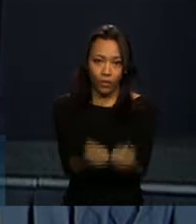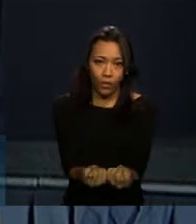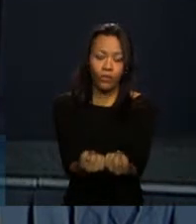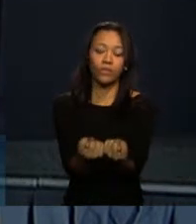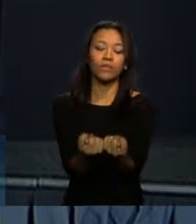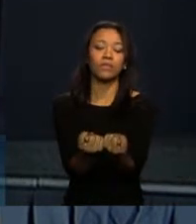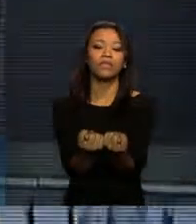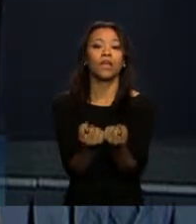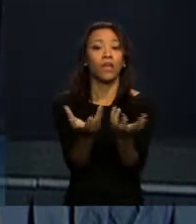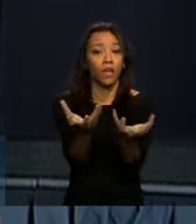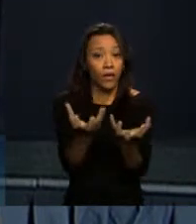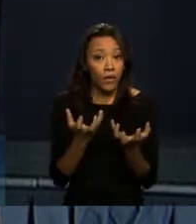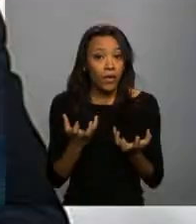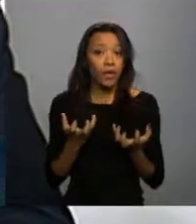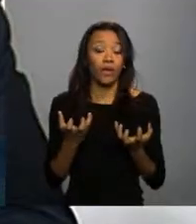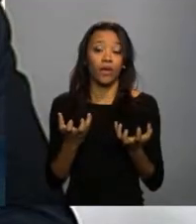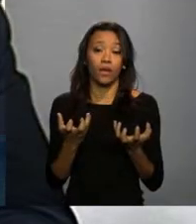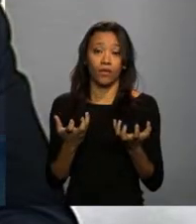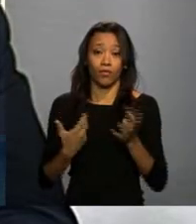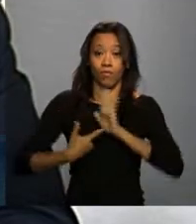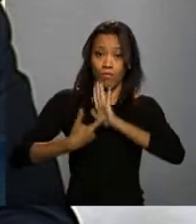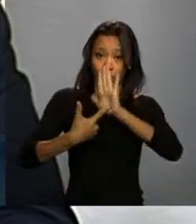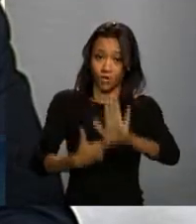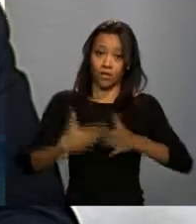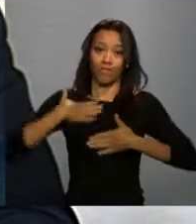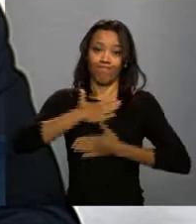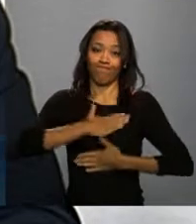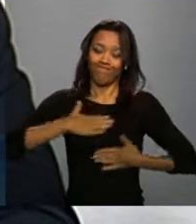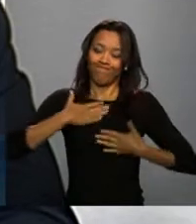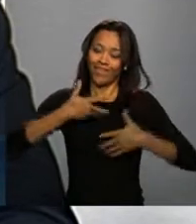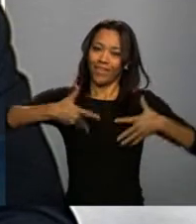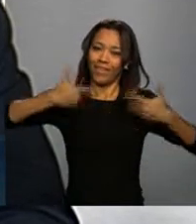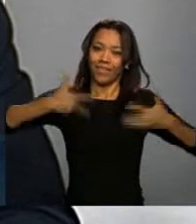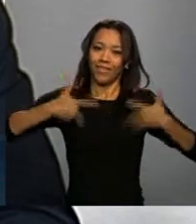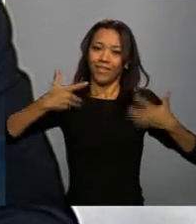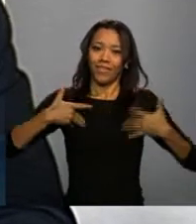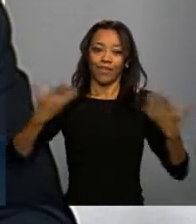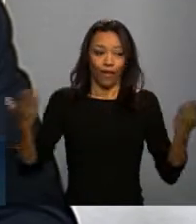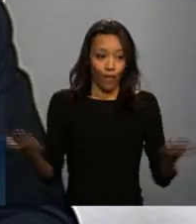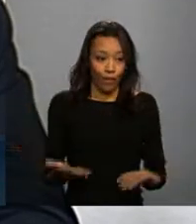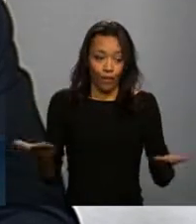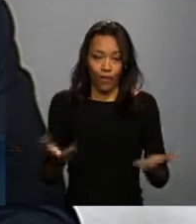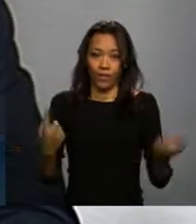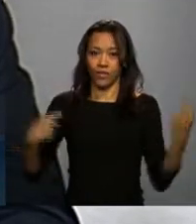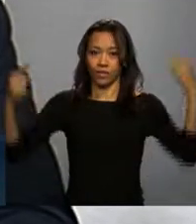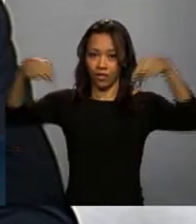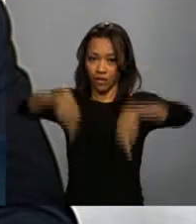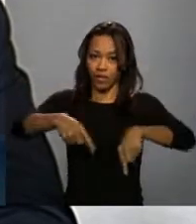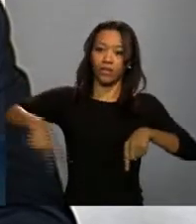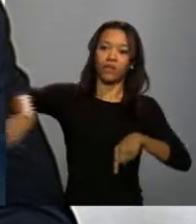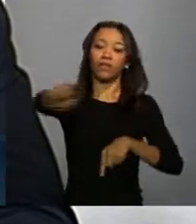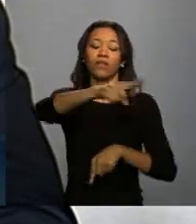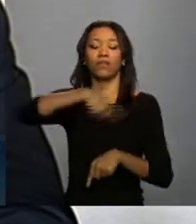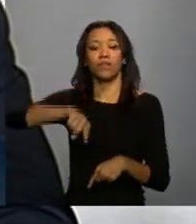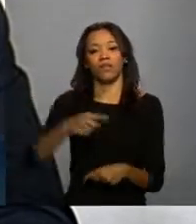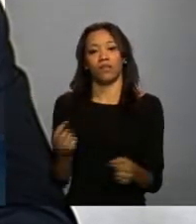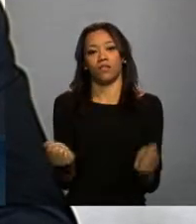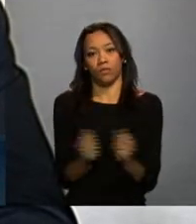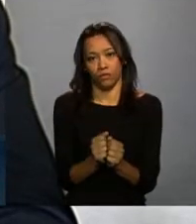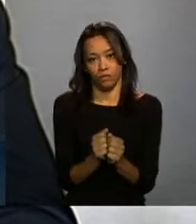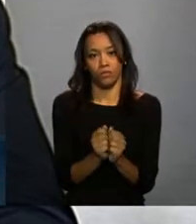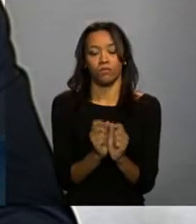Eu quero manifestar a minha satisfação de poder me reunir com vocês neste momento.